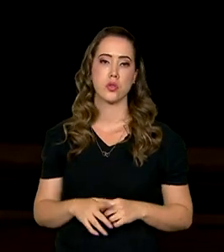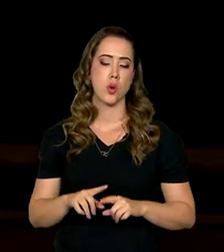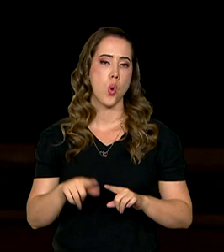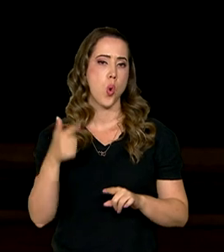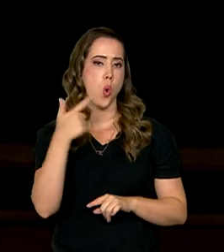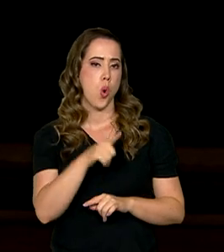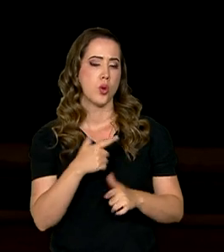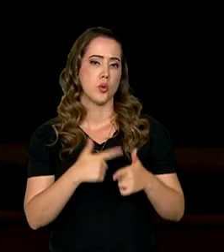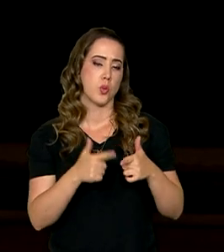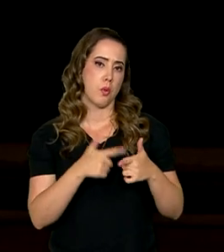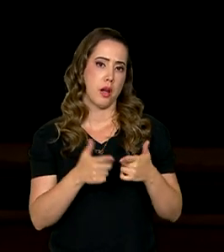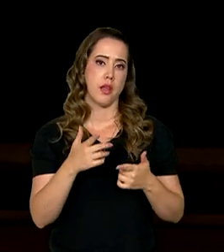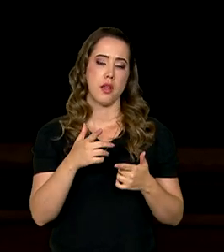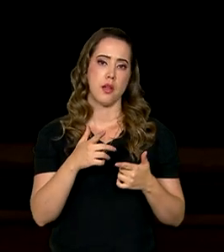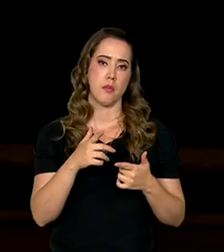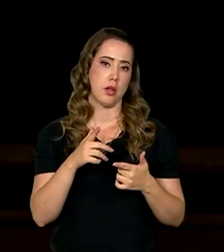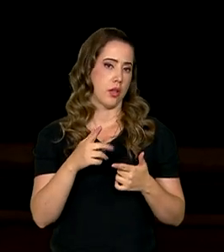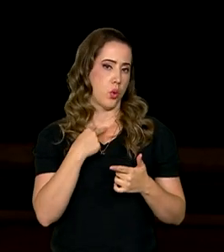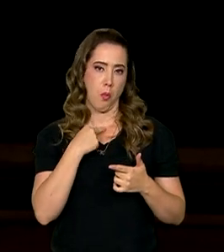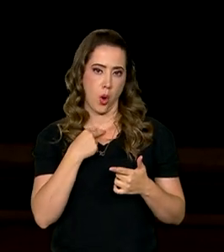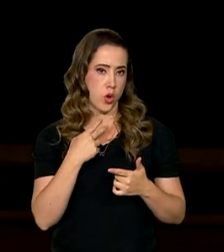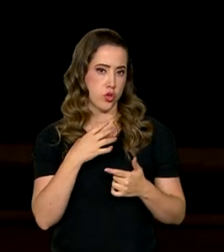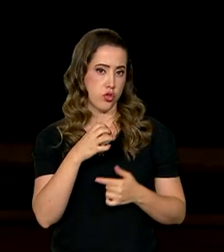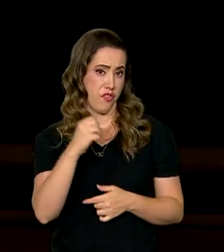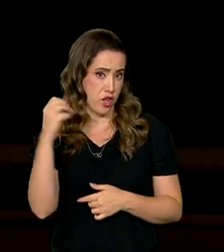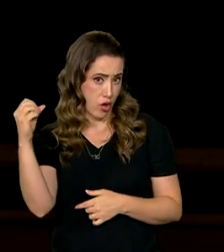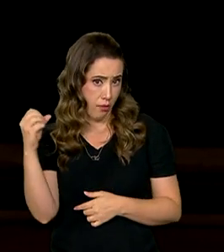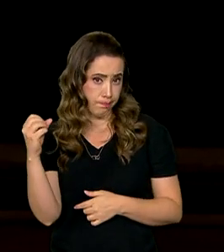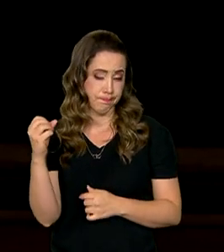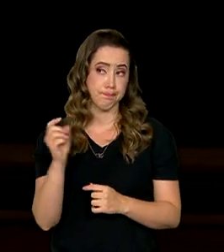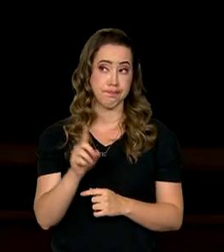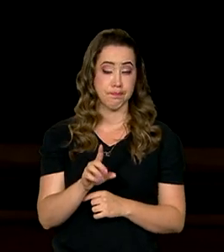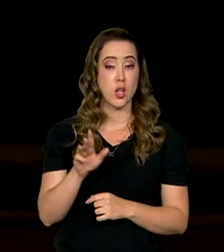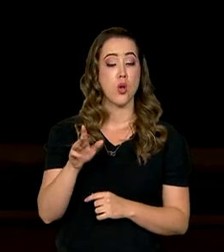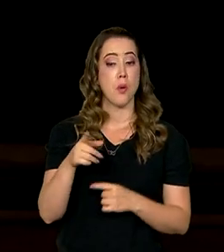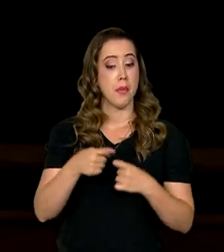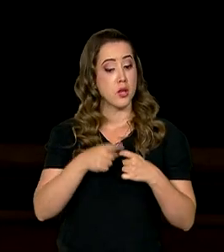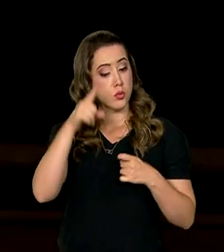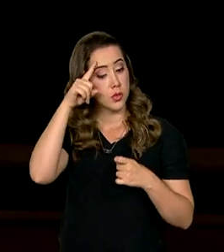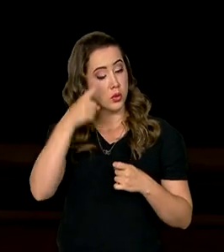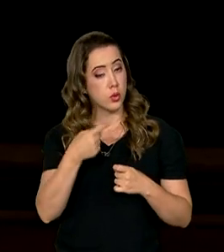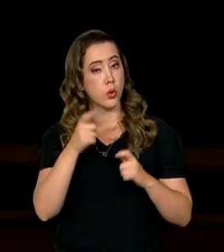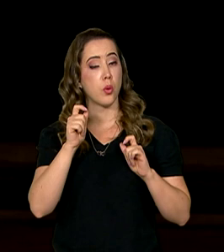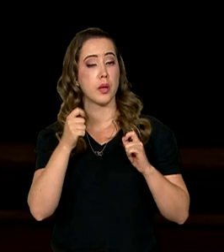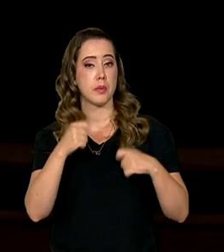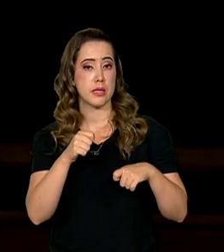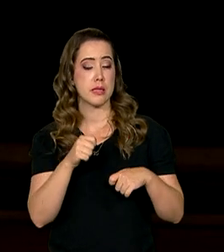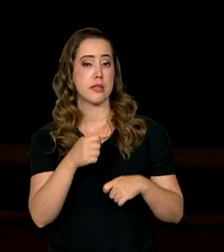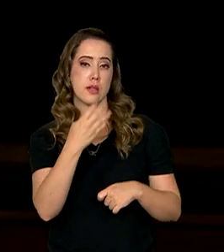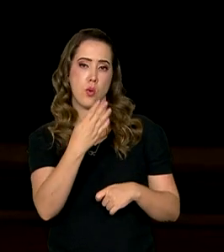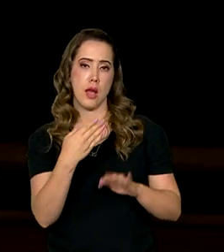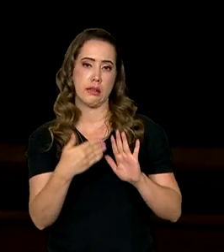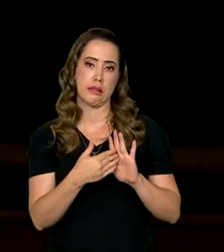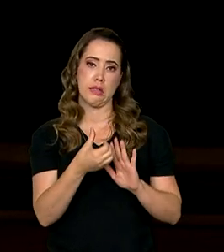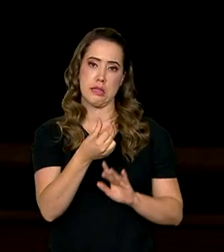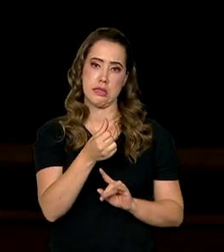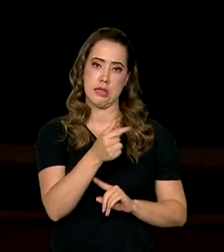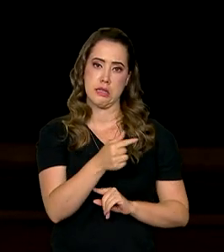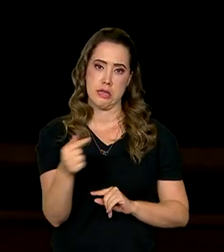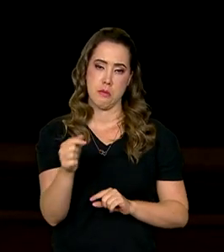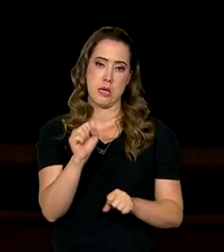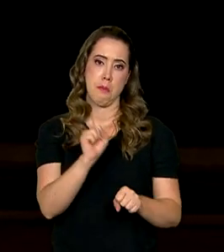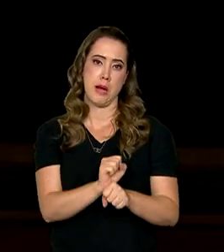restrição são as viagens. Para os médicos, Lula deve ficar afastado entre quatro a seis semanas. O próximo